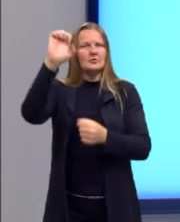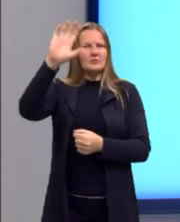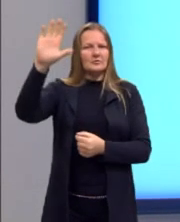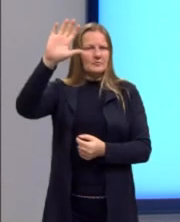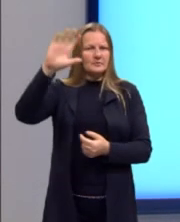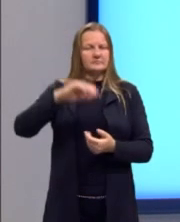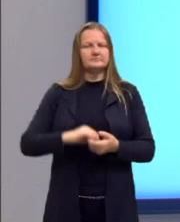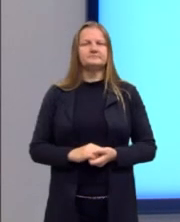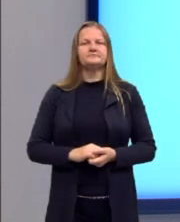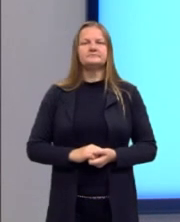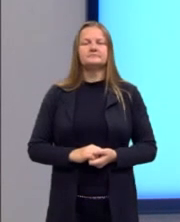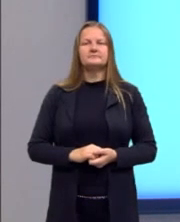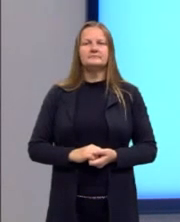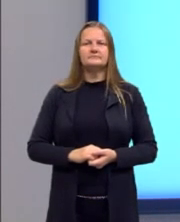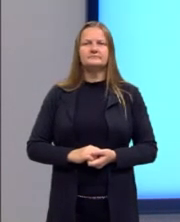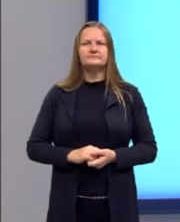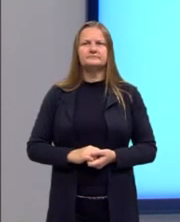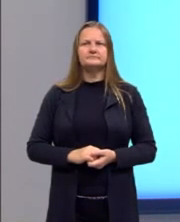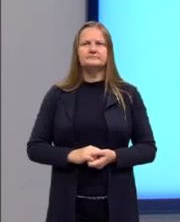europeias.